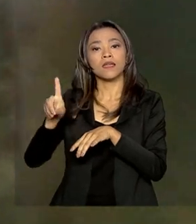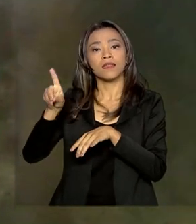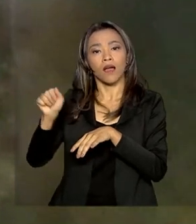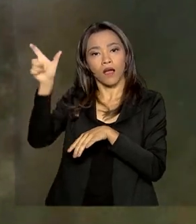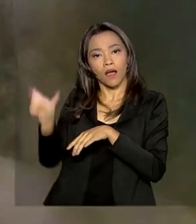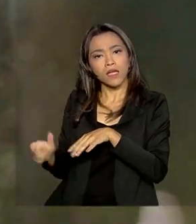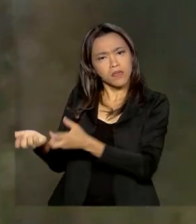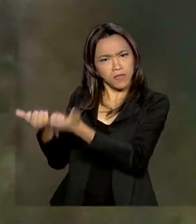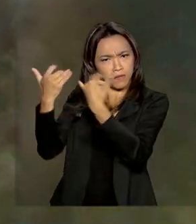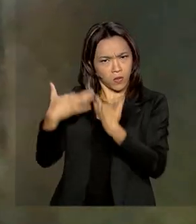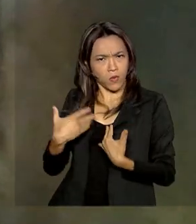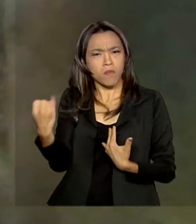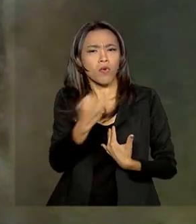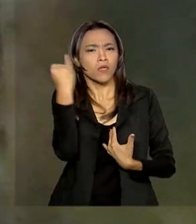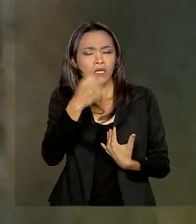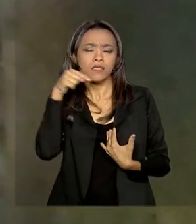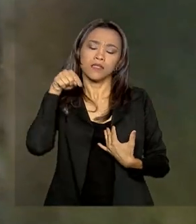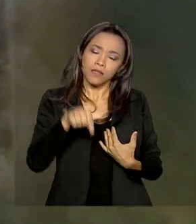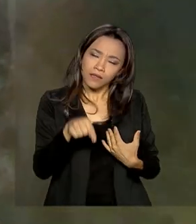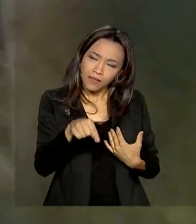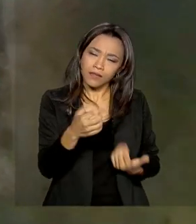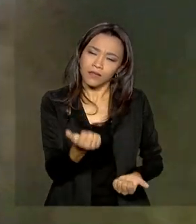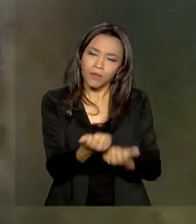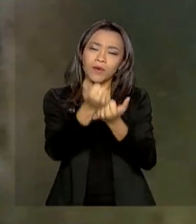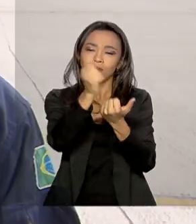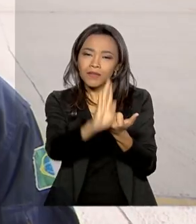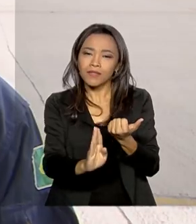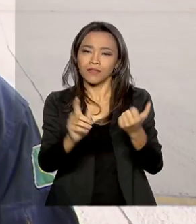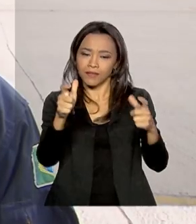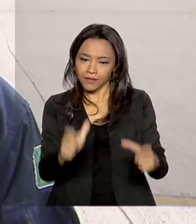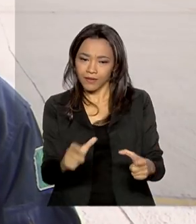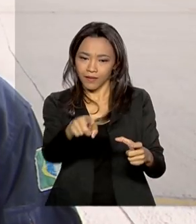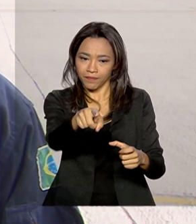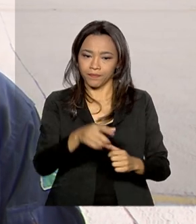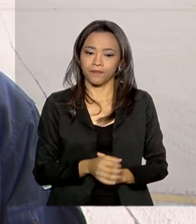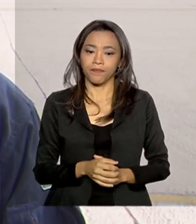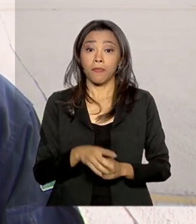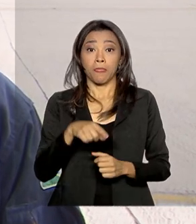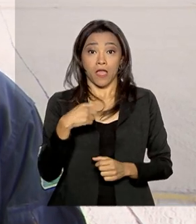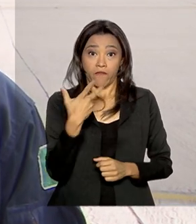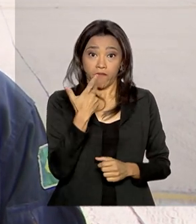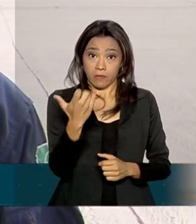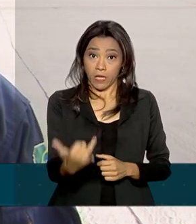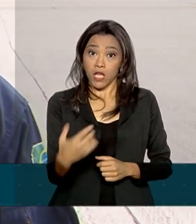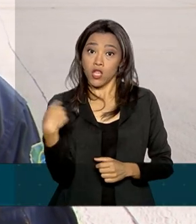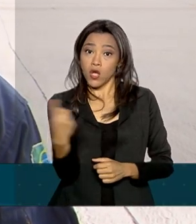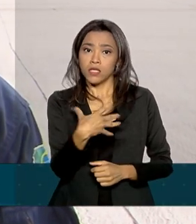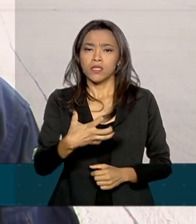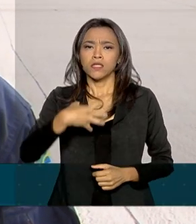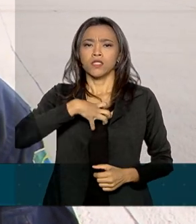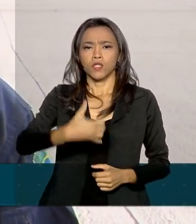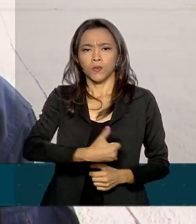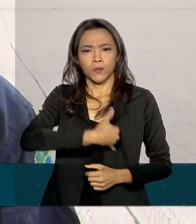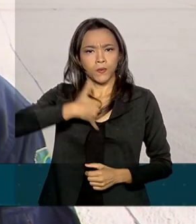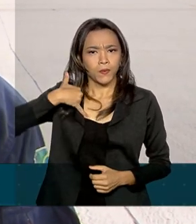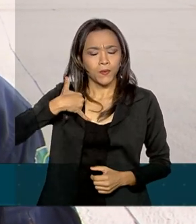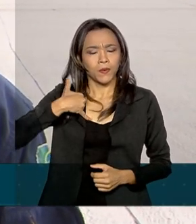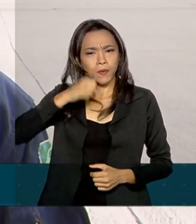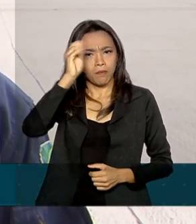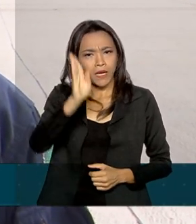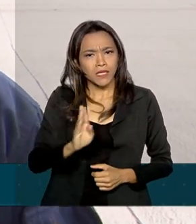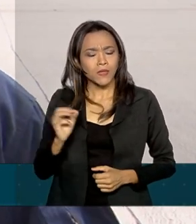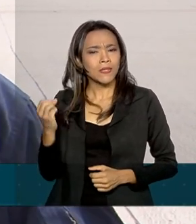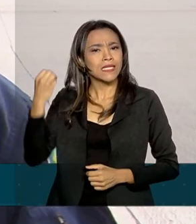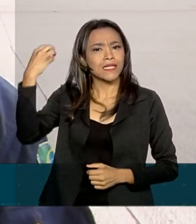a importância desse programa brasileiro aqui na Antártica. A gente tem que ter muito orgulho do Brasil estar fazendo essa terceira,